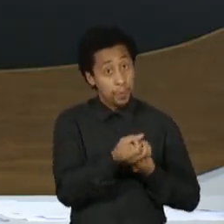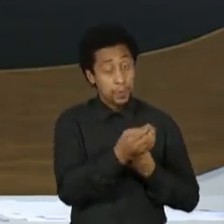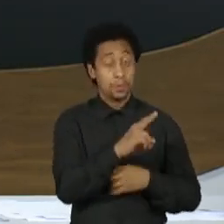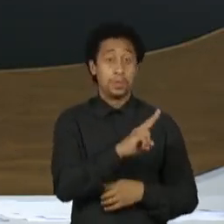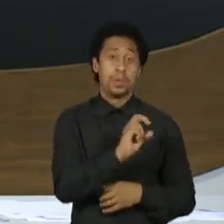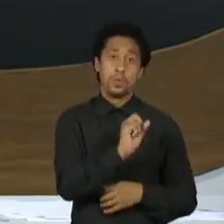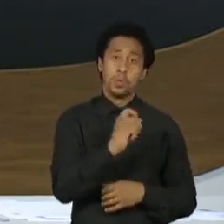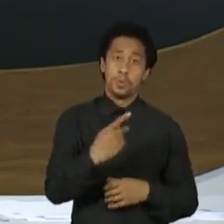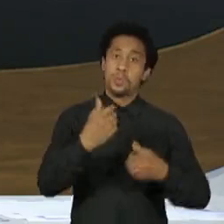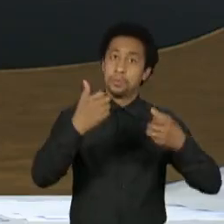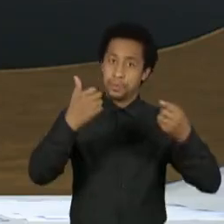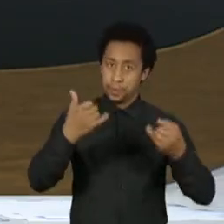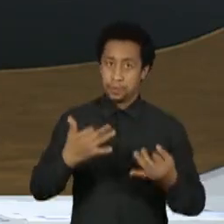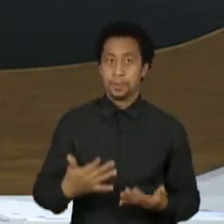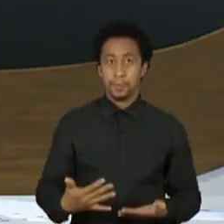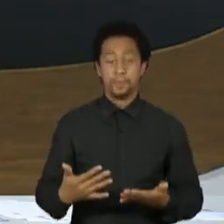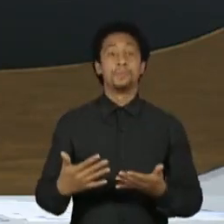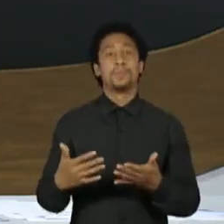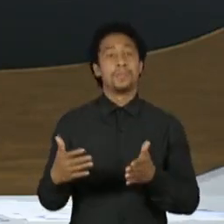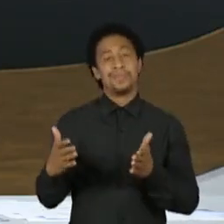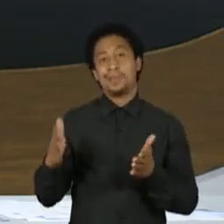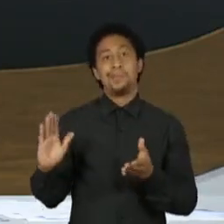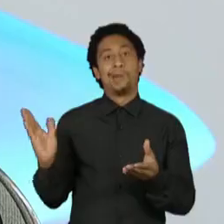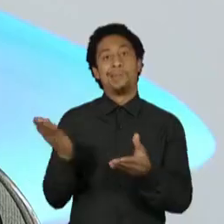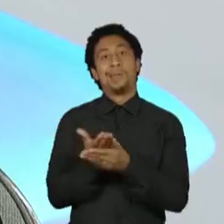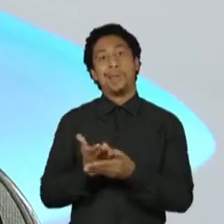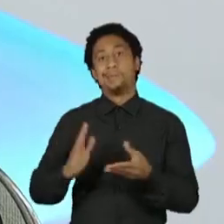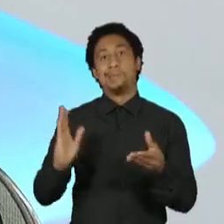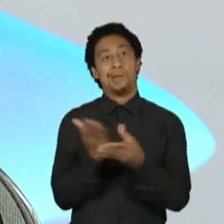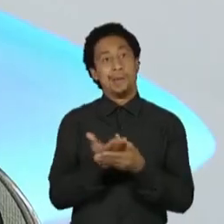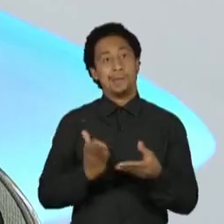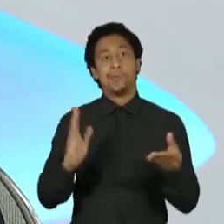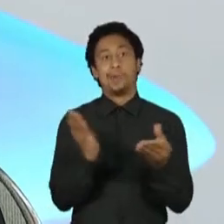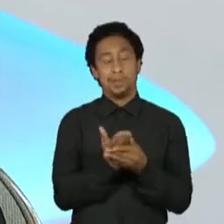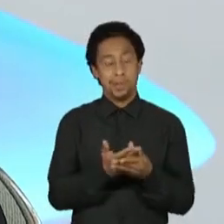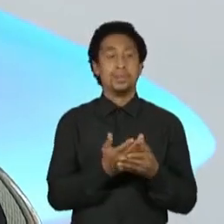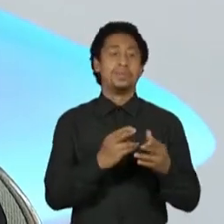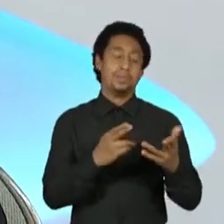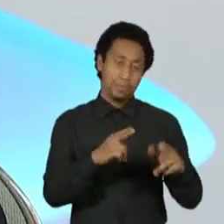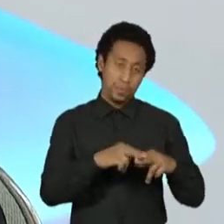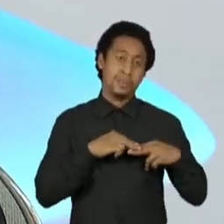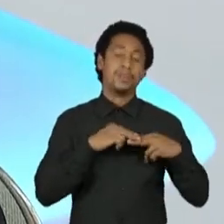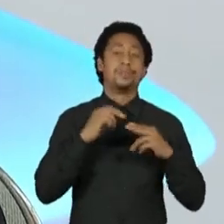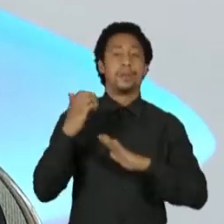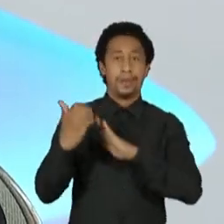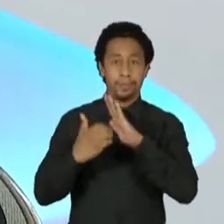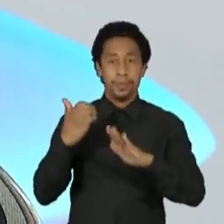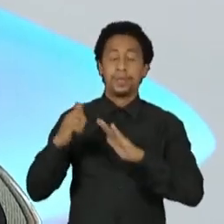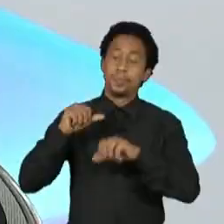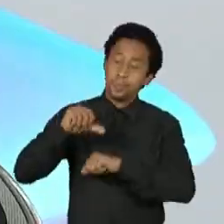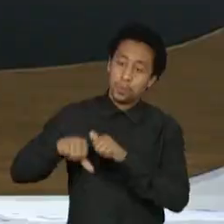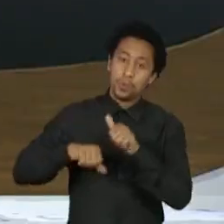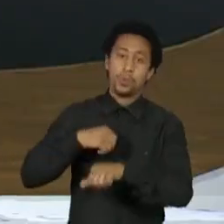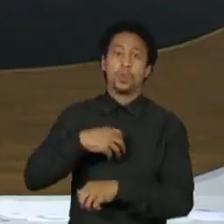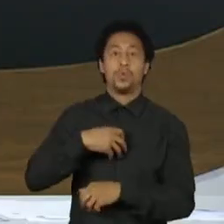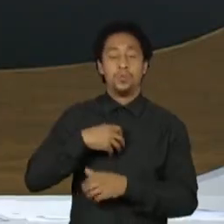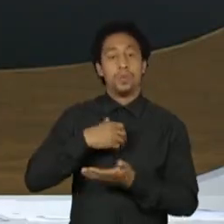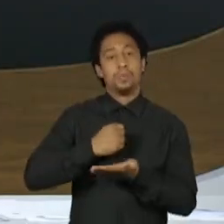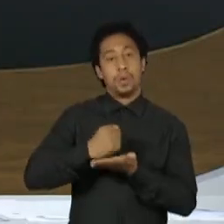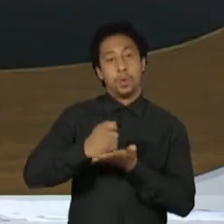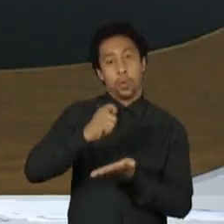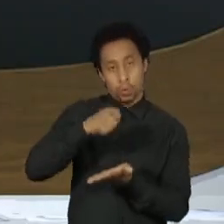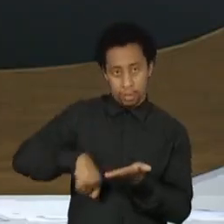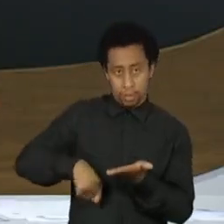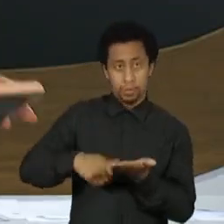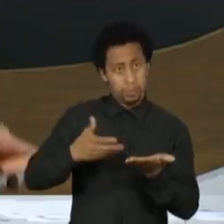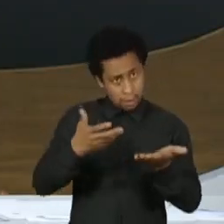custos de empresas em caso de derrota na justiça reduziram e que, por isso, pode ter melhorado o ambiente para a contratação. Queria saber se a senhora quer